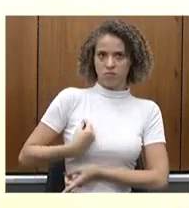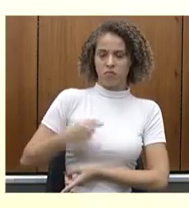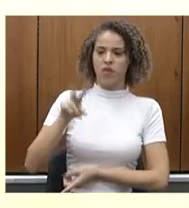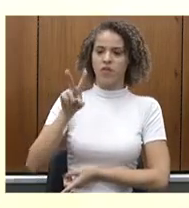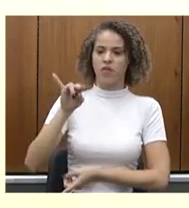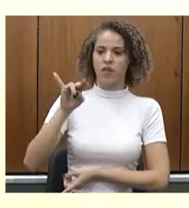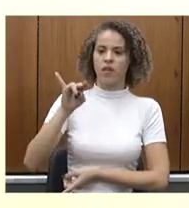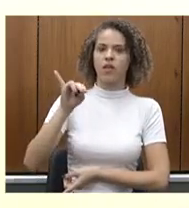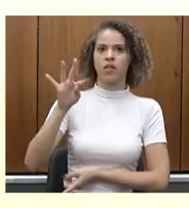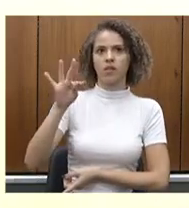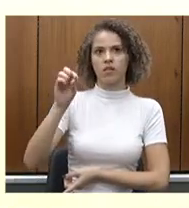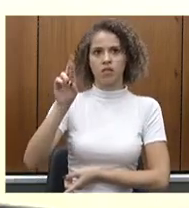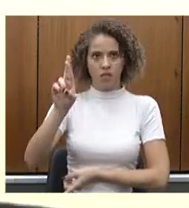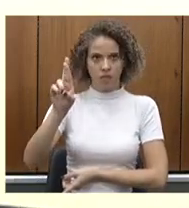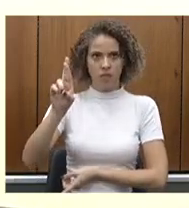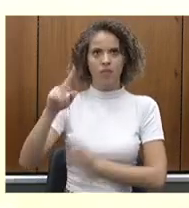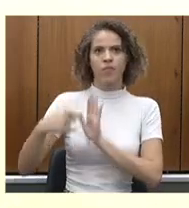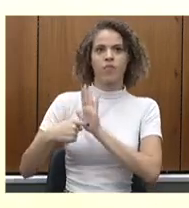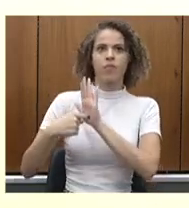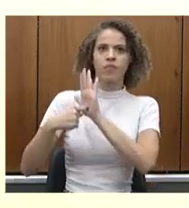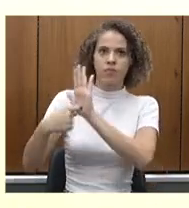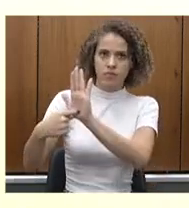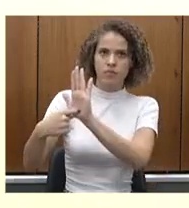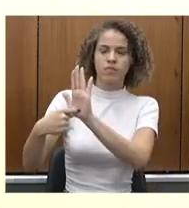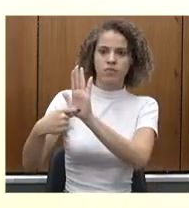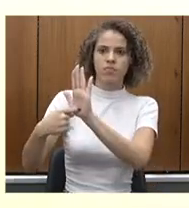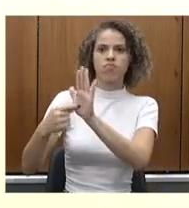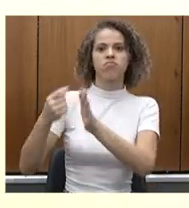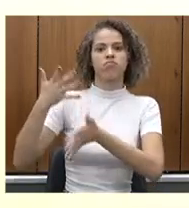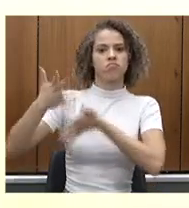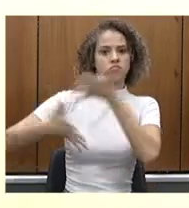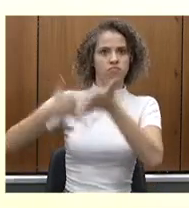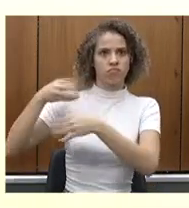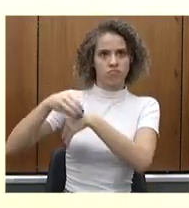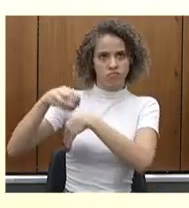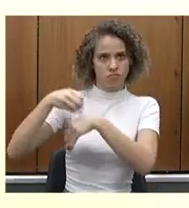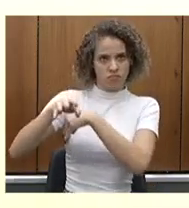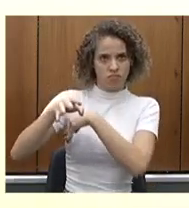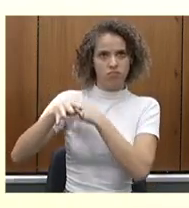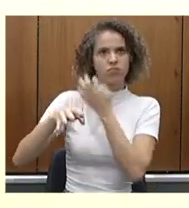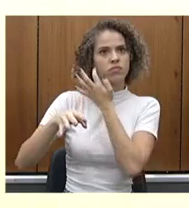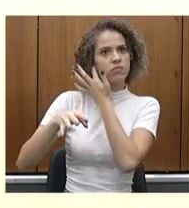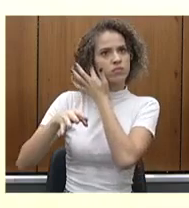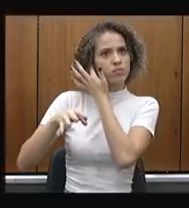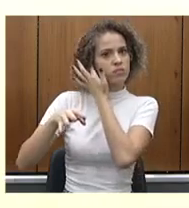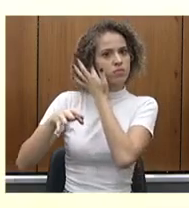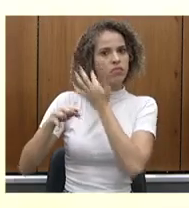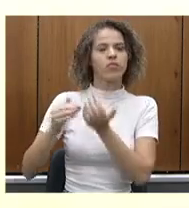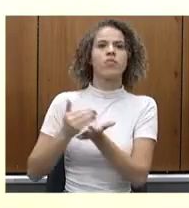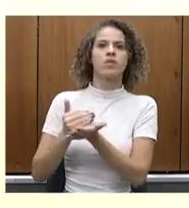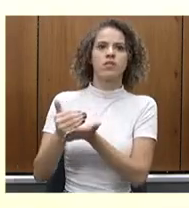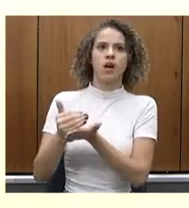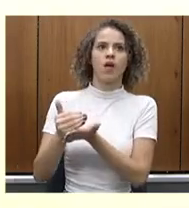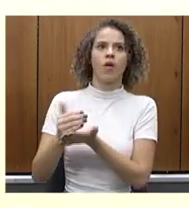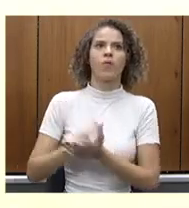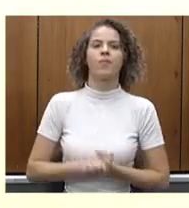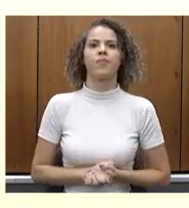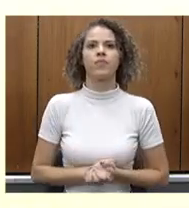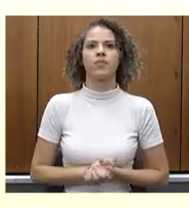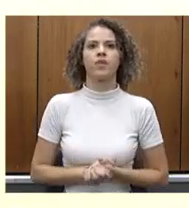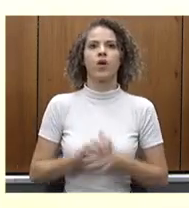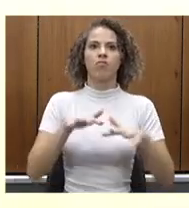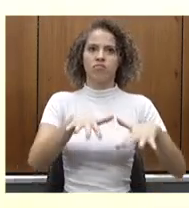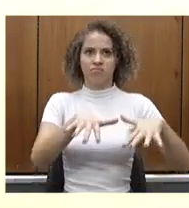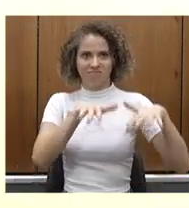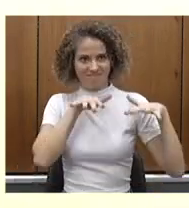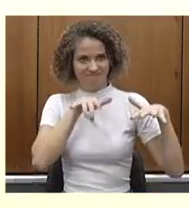que terá 20 minutos para sua explanação, sua exposição e sua apresentação das questões pertinentes